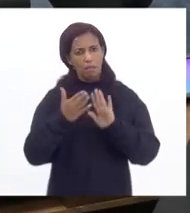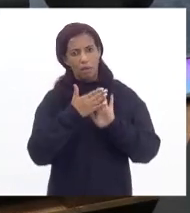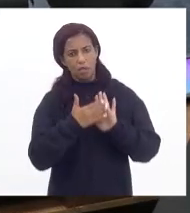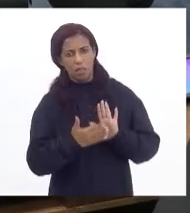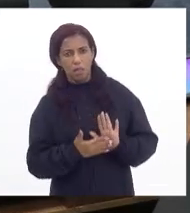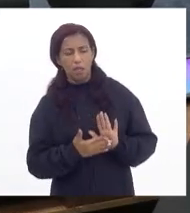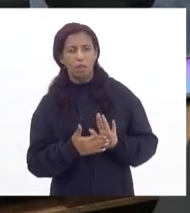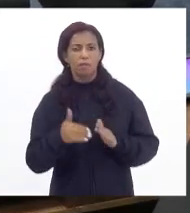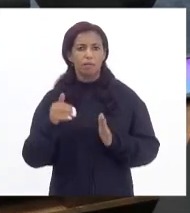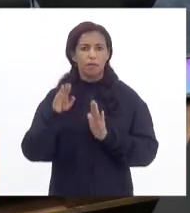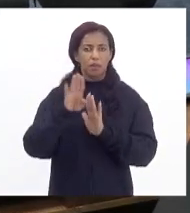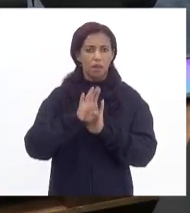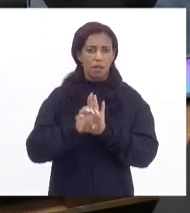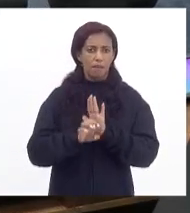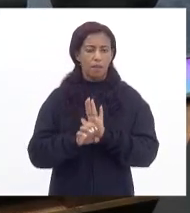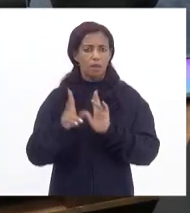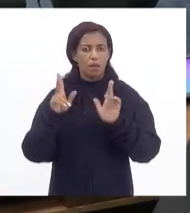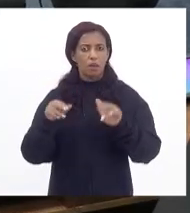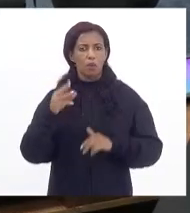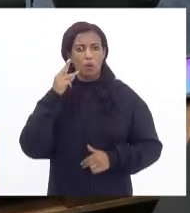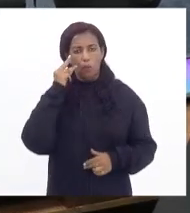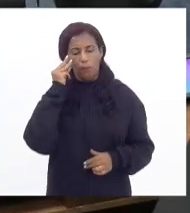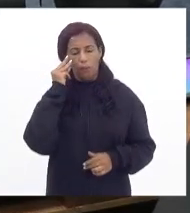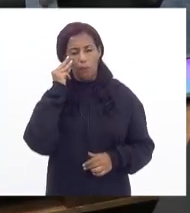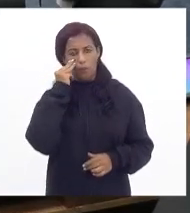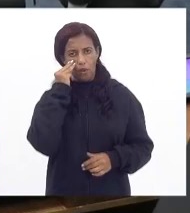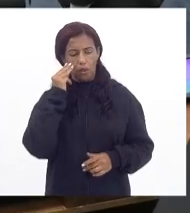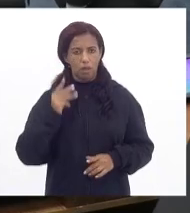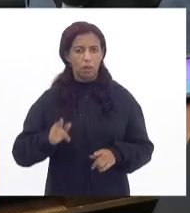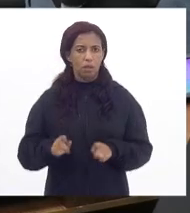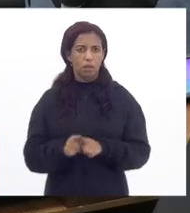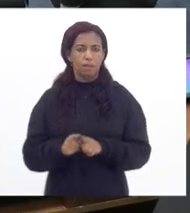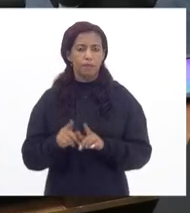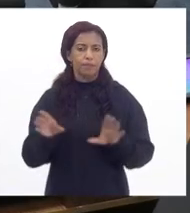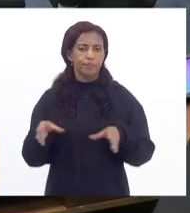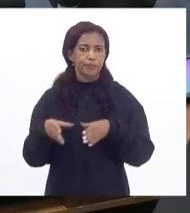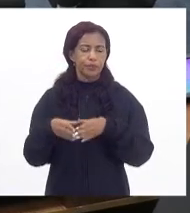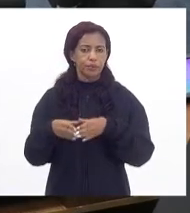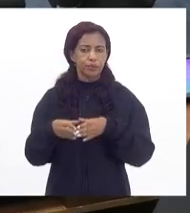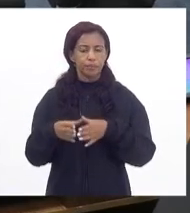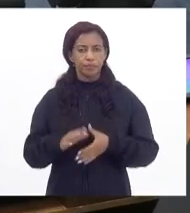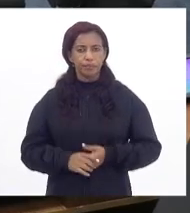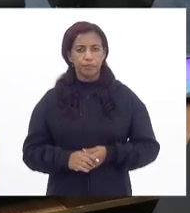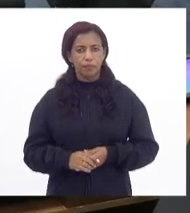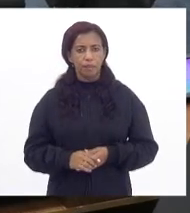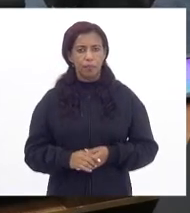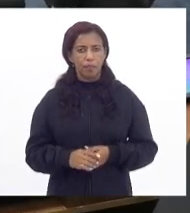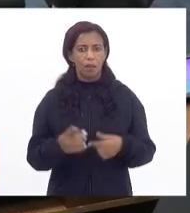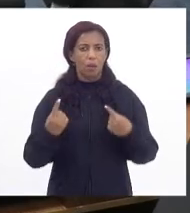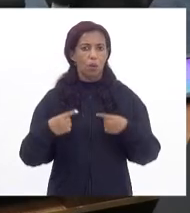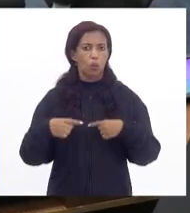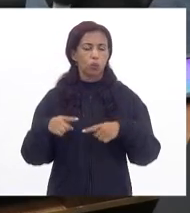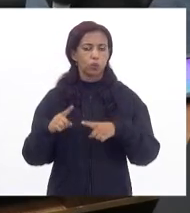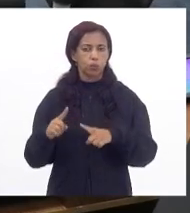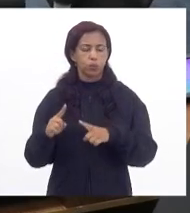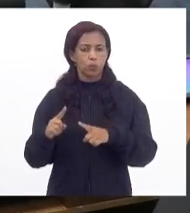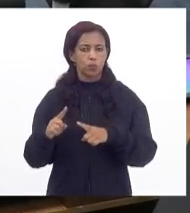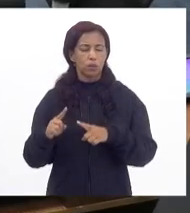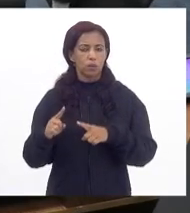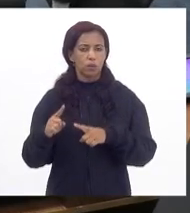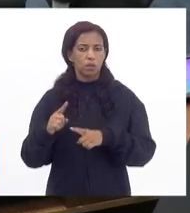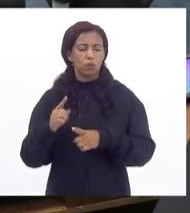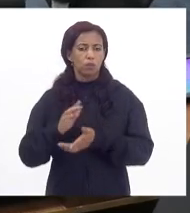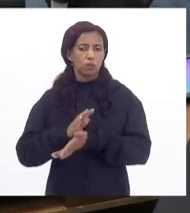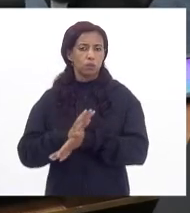emendas, como a deputada Mônica Francisco, pela Comissão de Combate à Intolerância e ao Racismo.